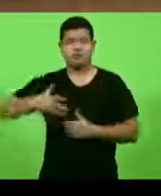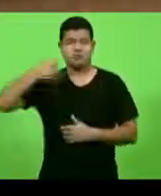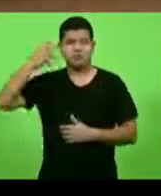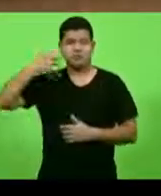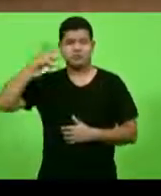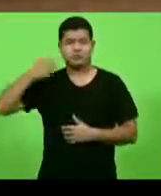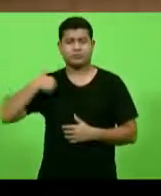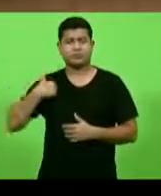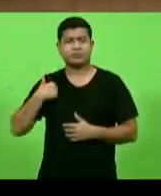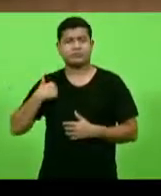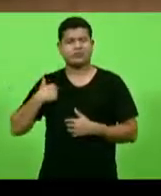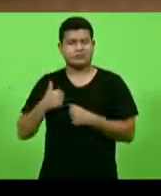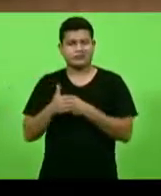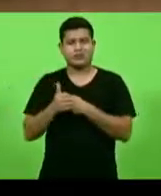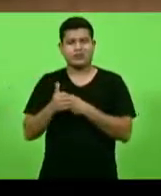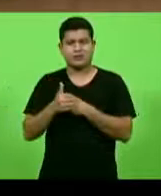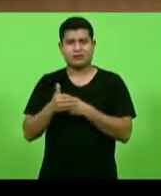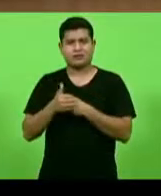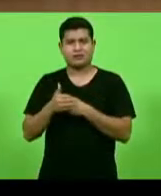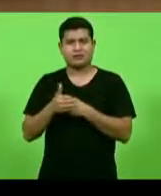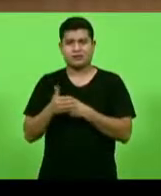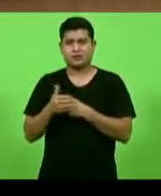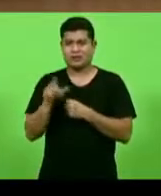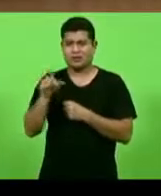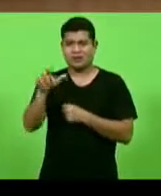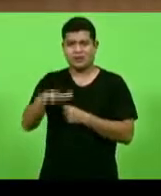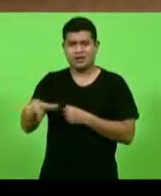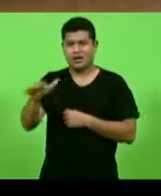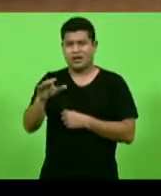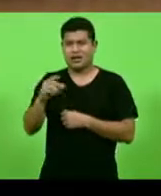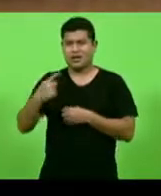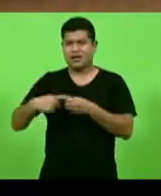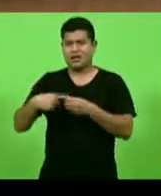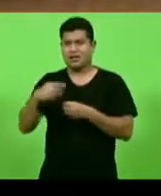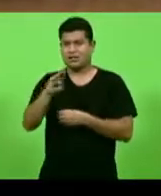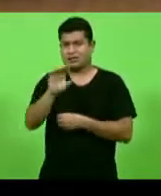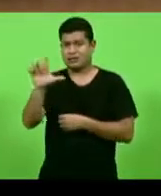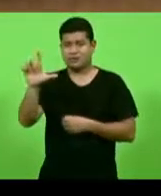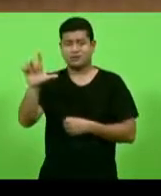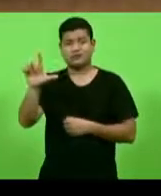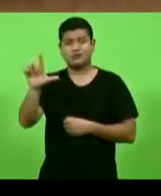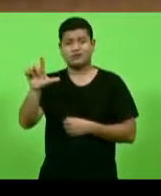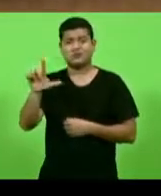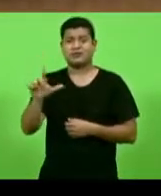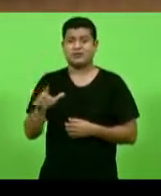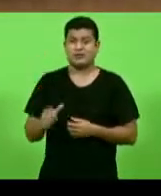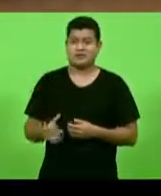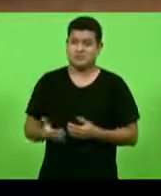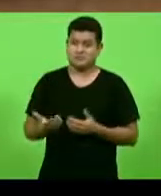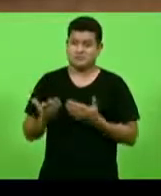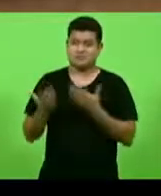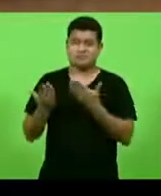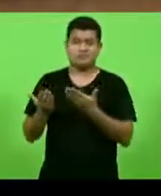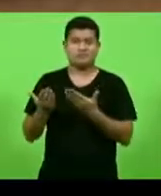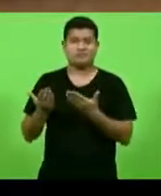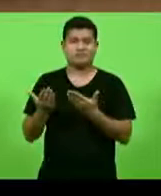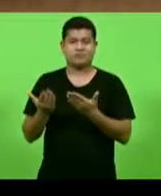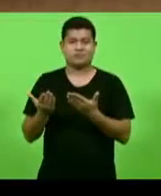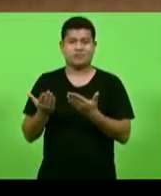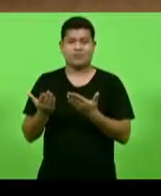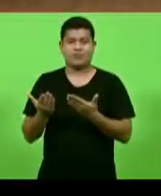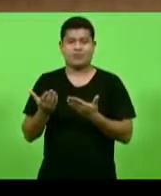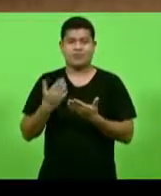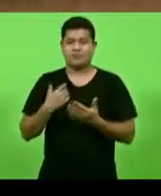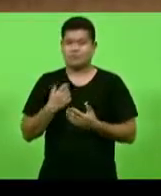o carinho que ele tem por Blumenau, e só poderia vir dele essa maravilhosa